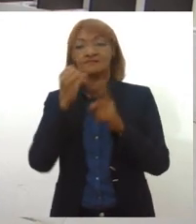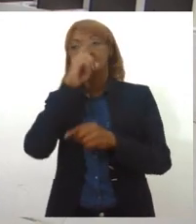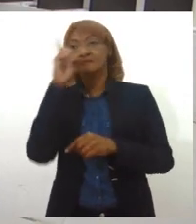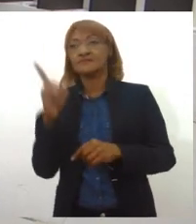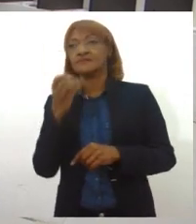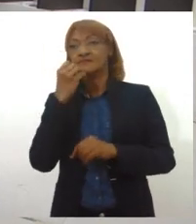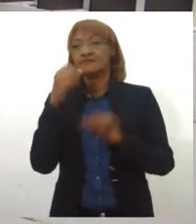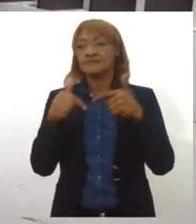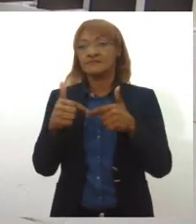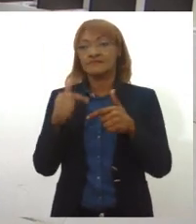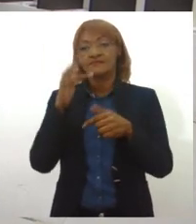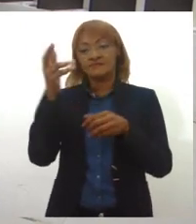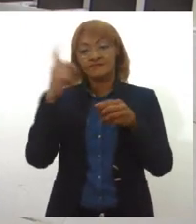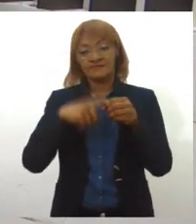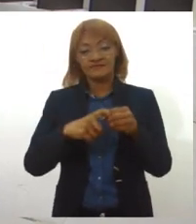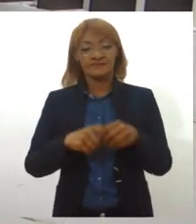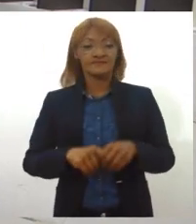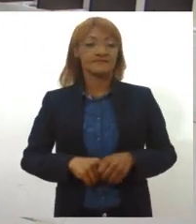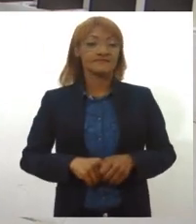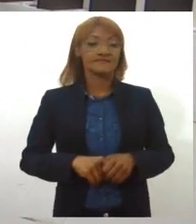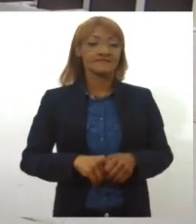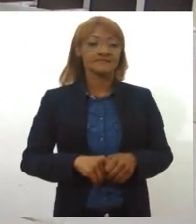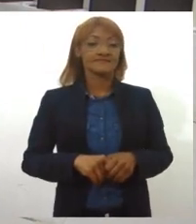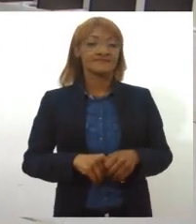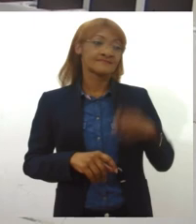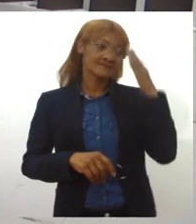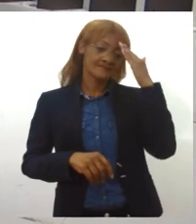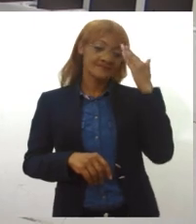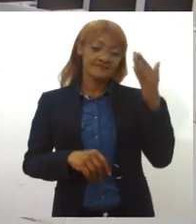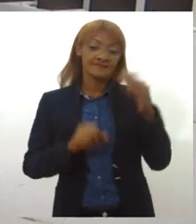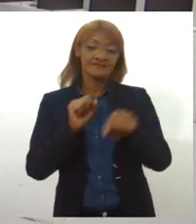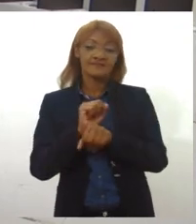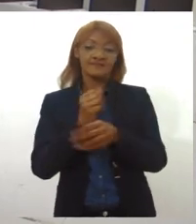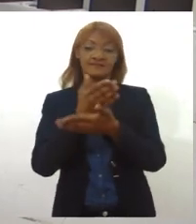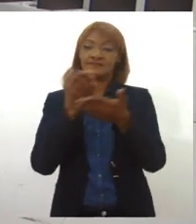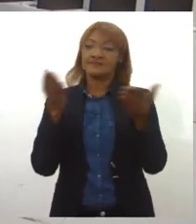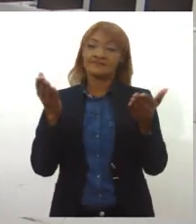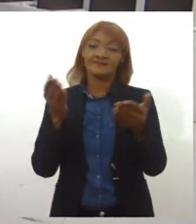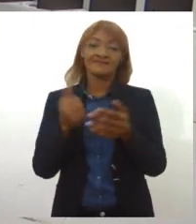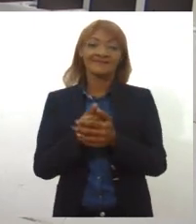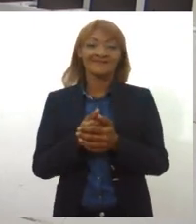trabalho e até o nosso próximo encontro. Obrigada. espero vocês no Jogos da Juventude em novembro do ano que vem.